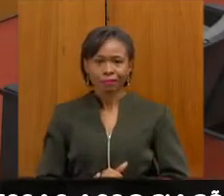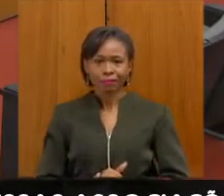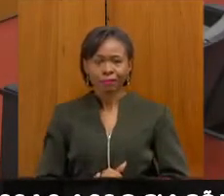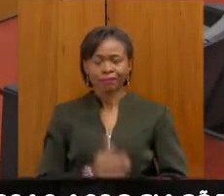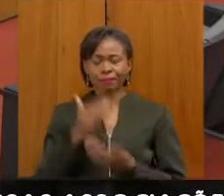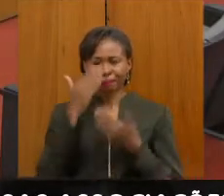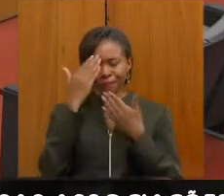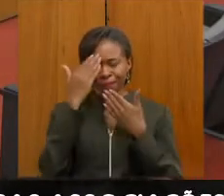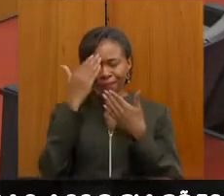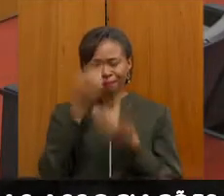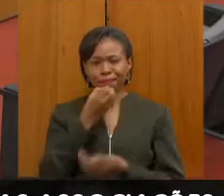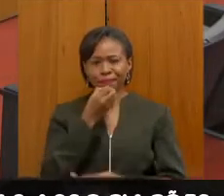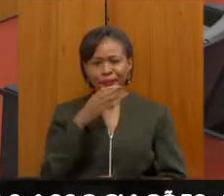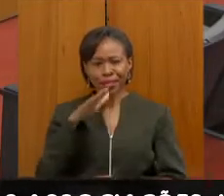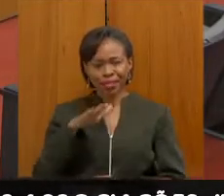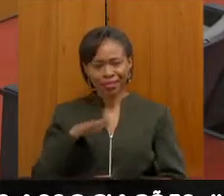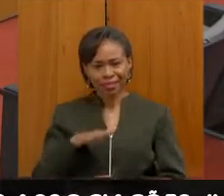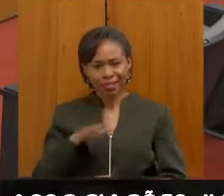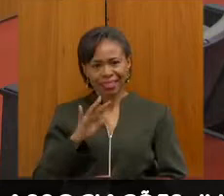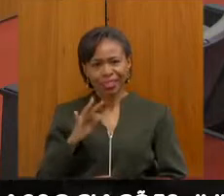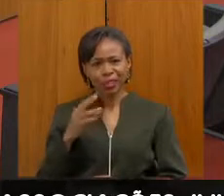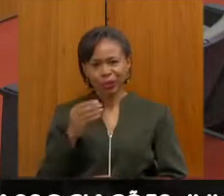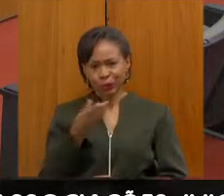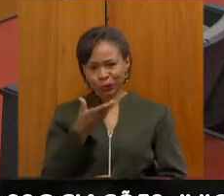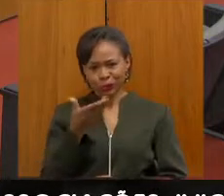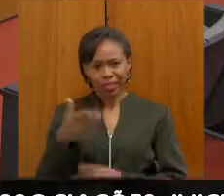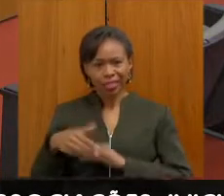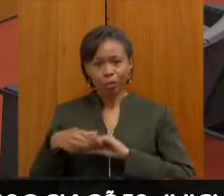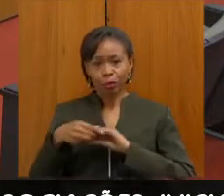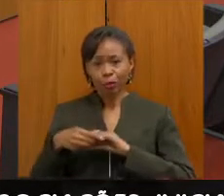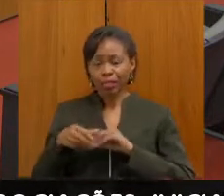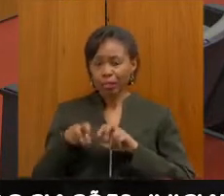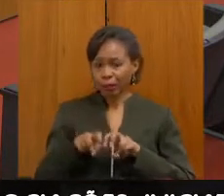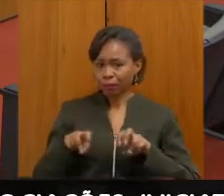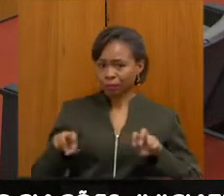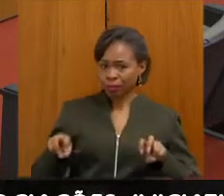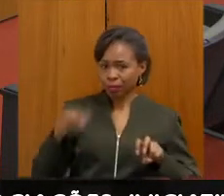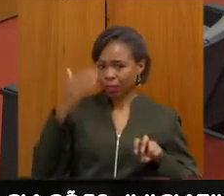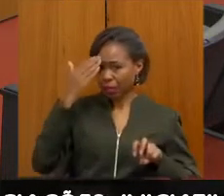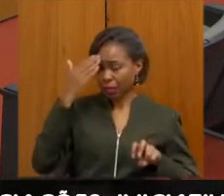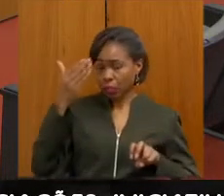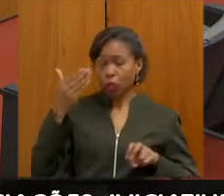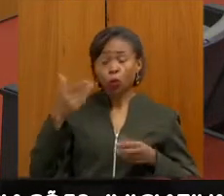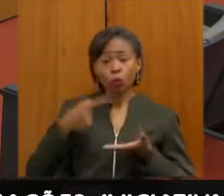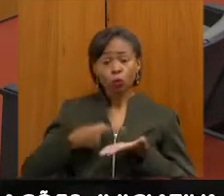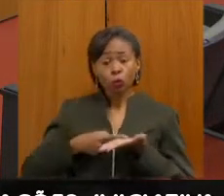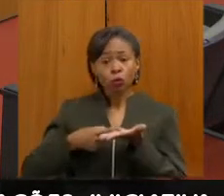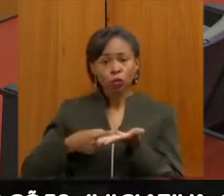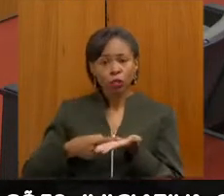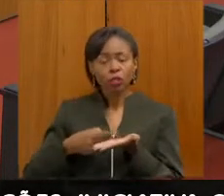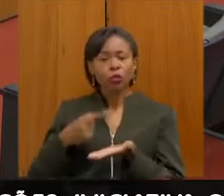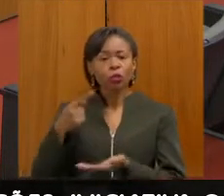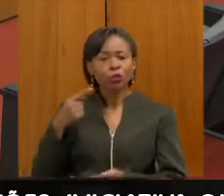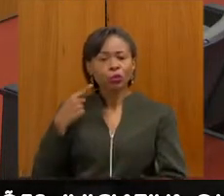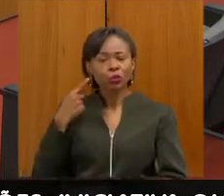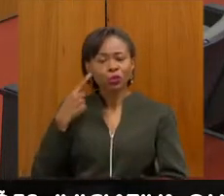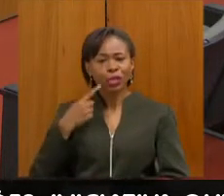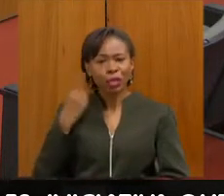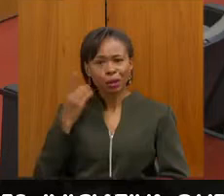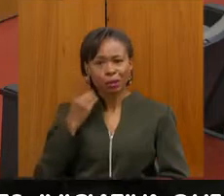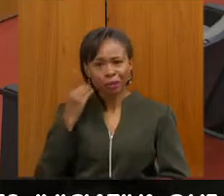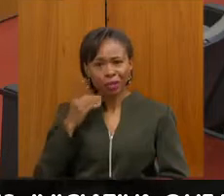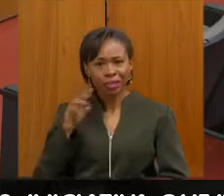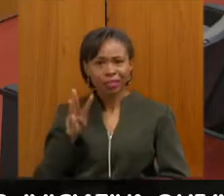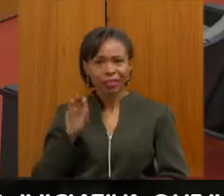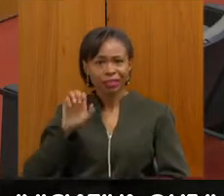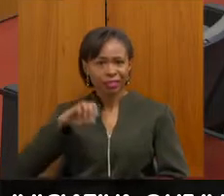Obrigado, boa tarde. Pessoal, eu cumprimento inicialmente a mesa, agradecendo o convite do deputado professor Wendel Mesquita e já adiantando que eu